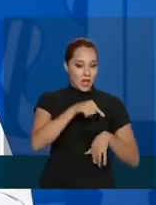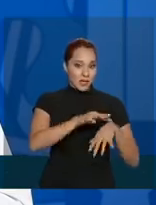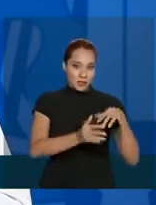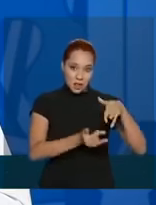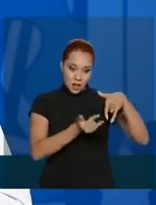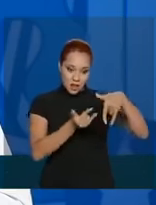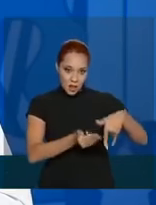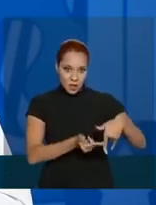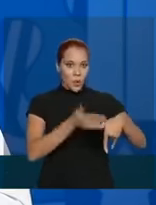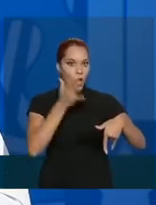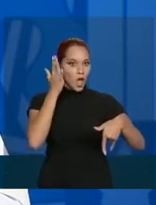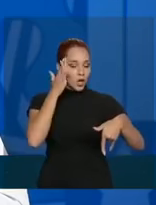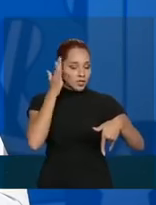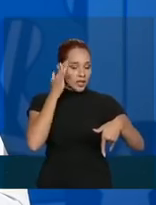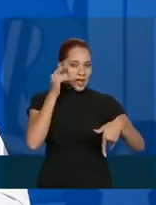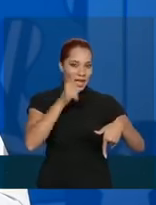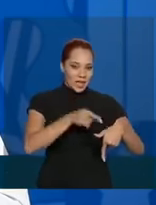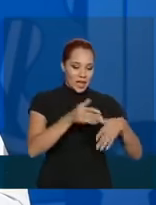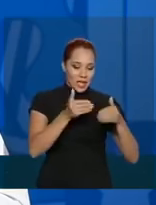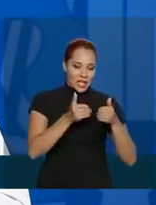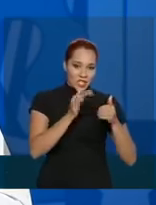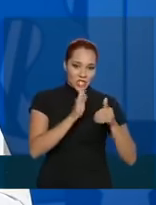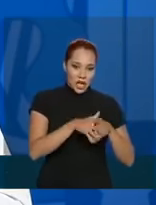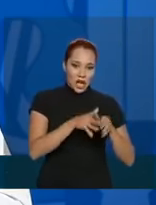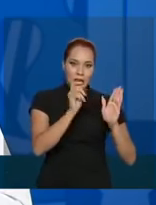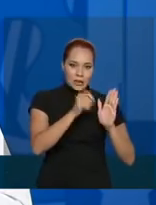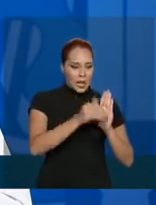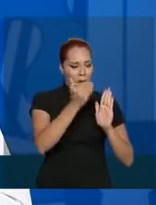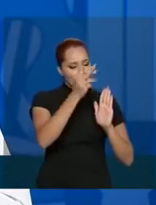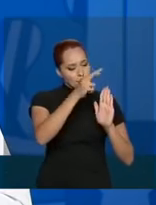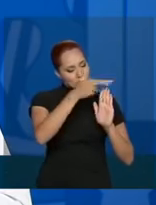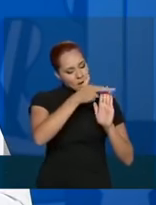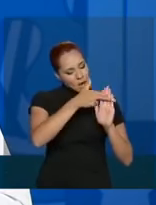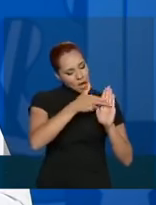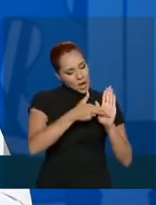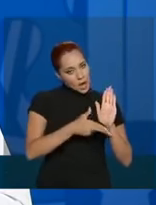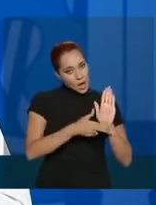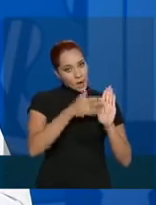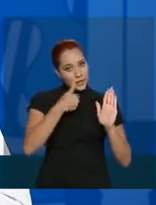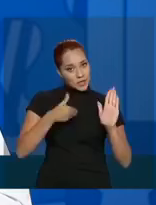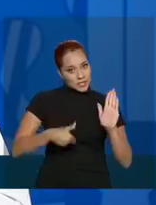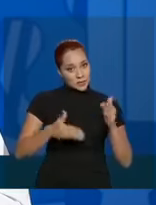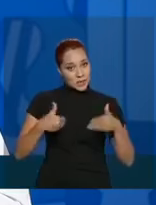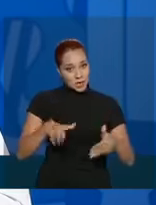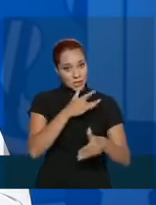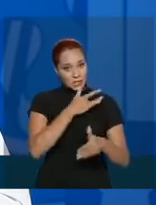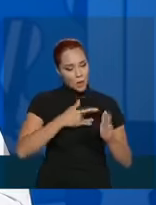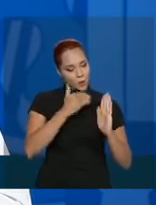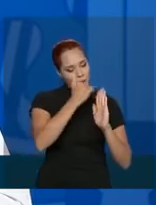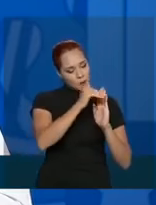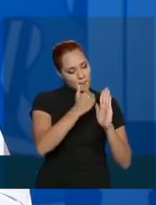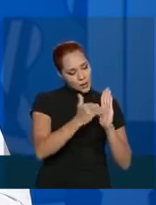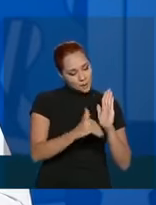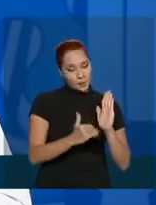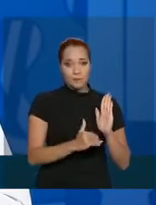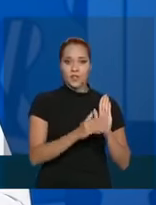está aberto no padrão exigido pelo Ministério da Saúde. São leitos de CTI.